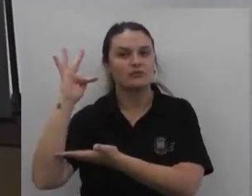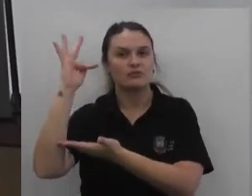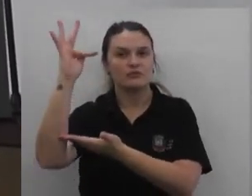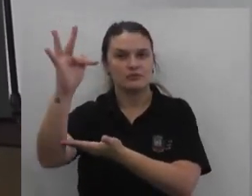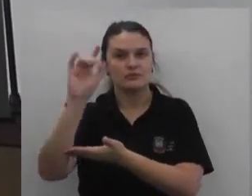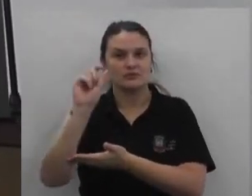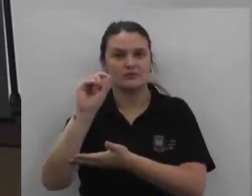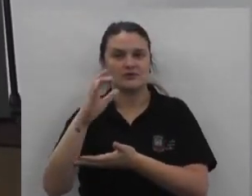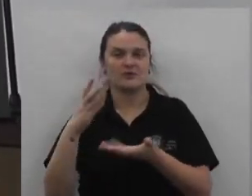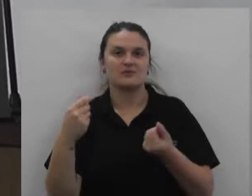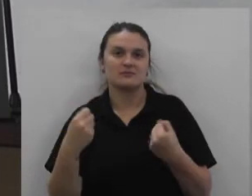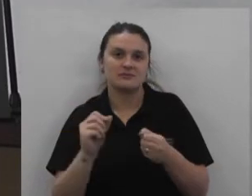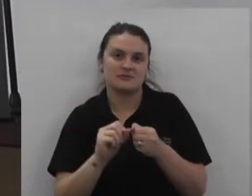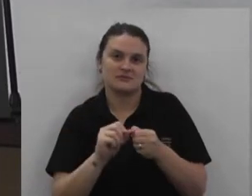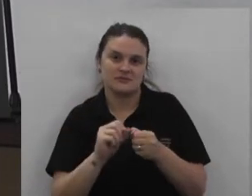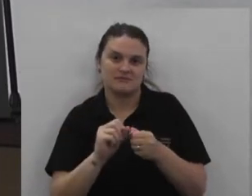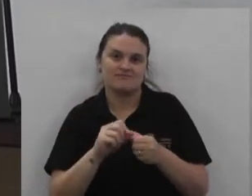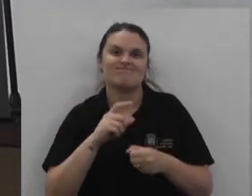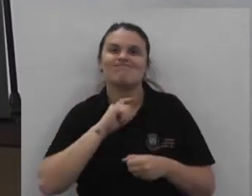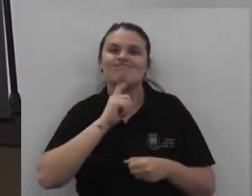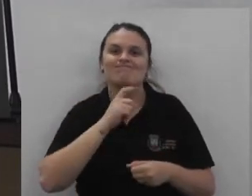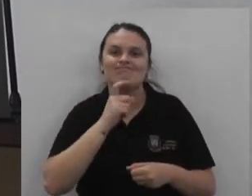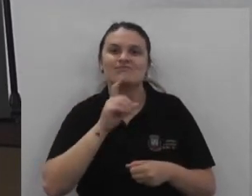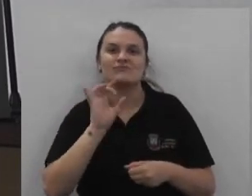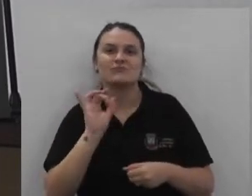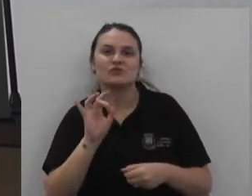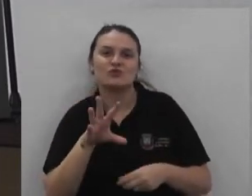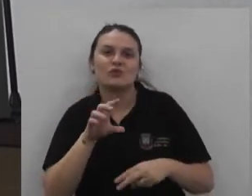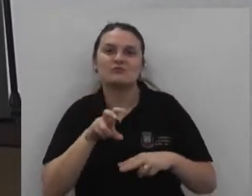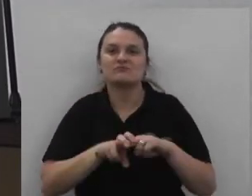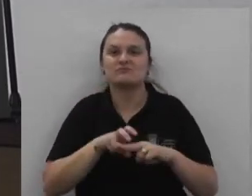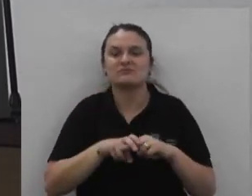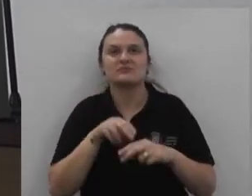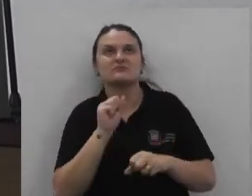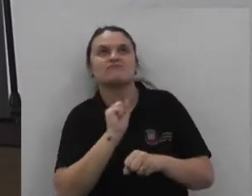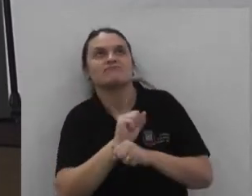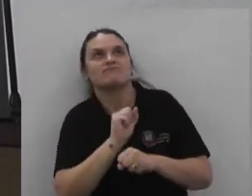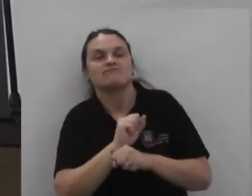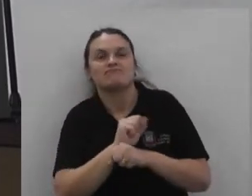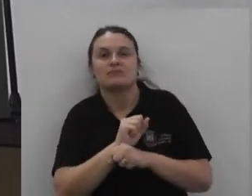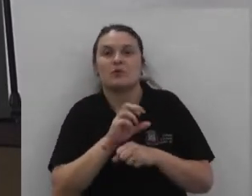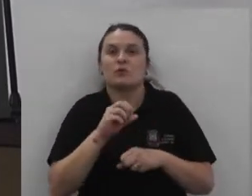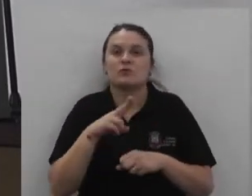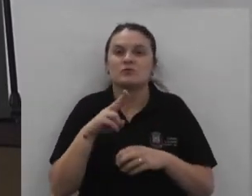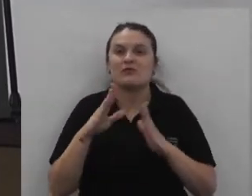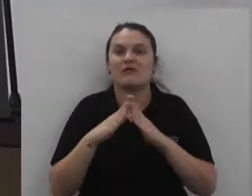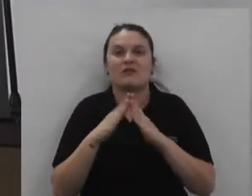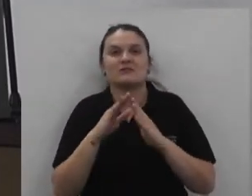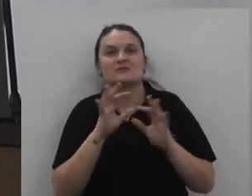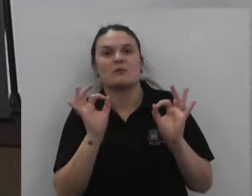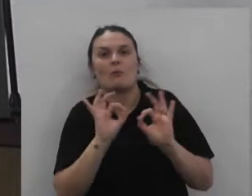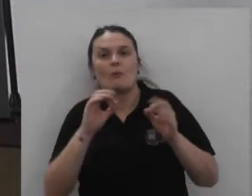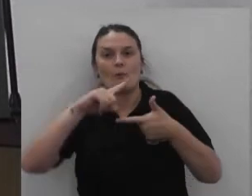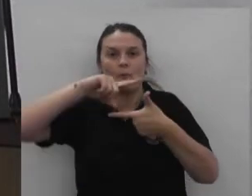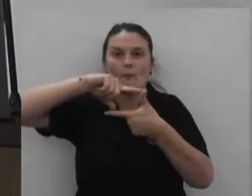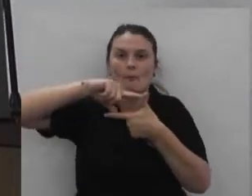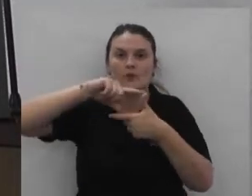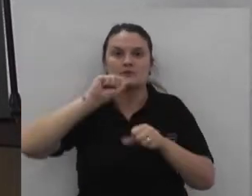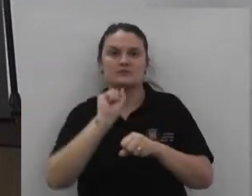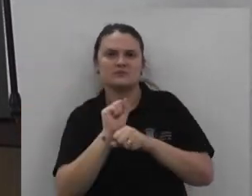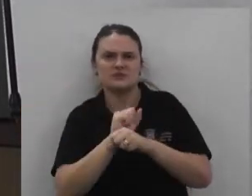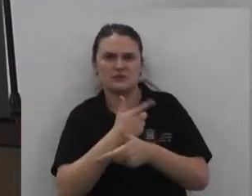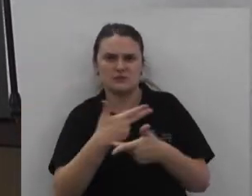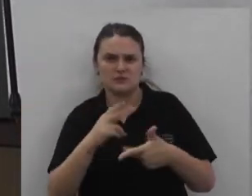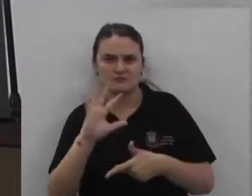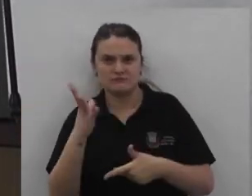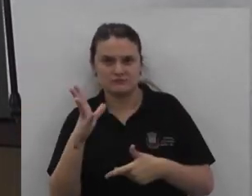Que é isso Que a gente Tem que fazer Não adianta A gente ficar Sentado Em casa Esperando que as coisas Aconteçam É